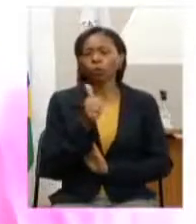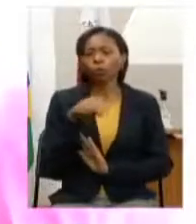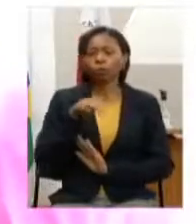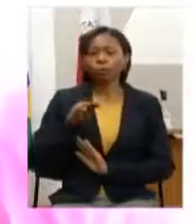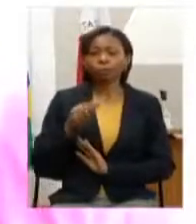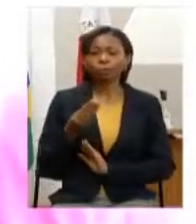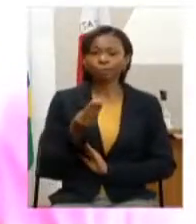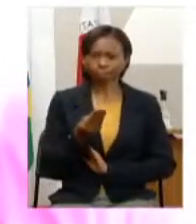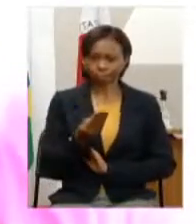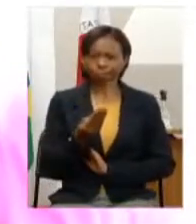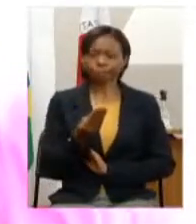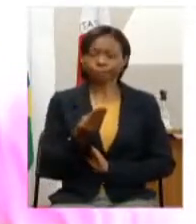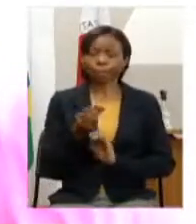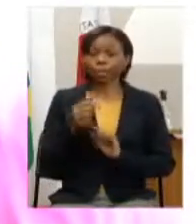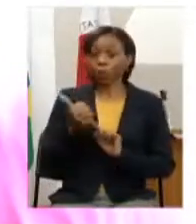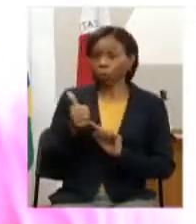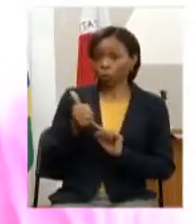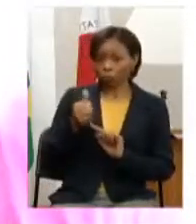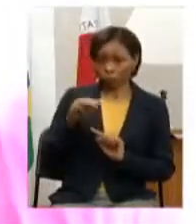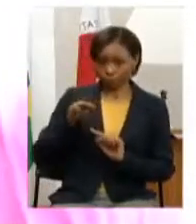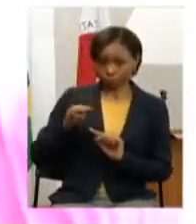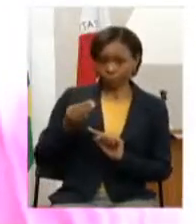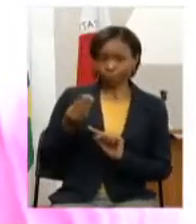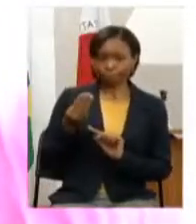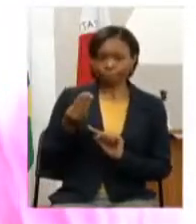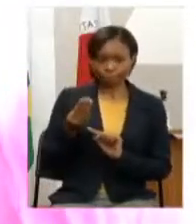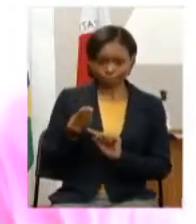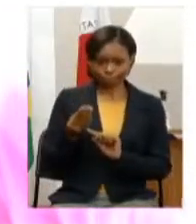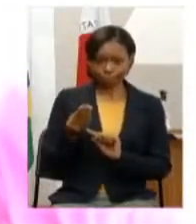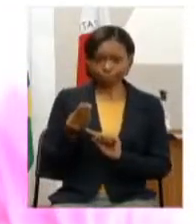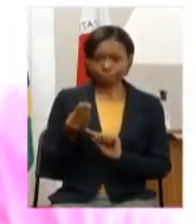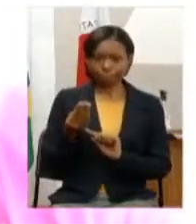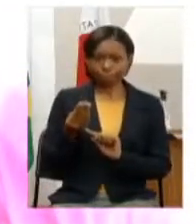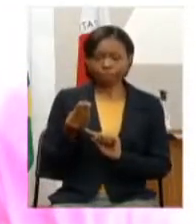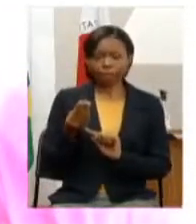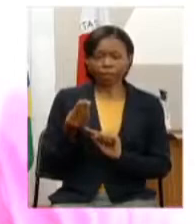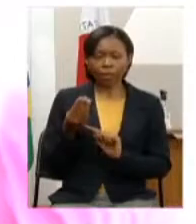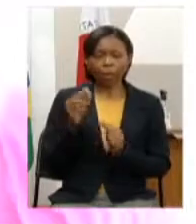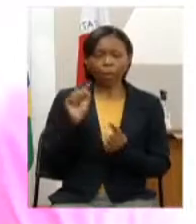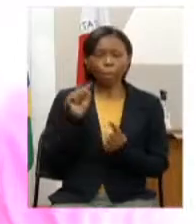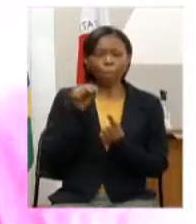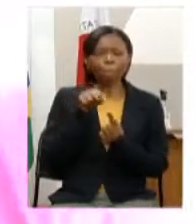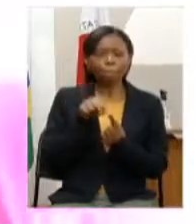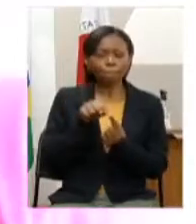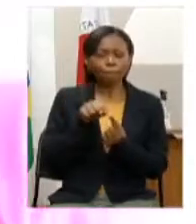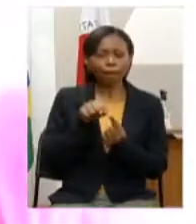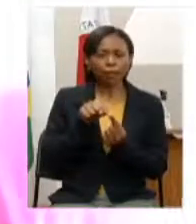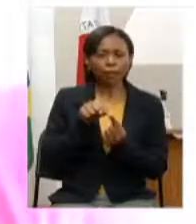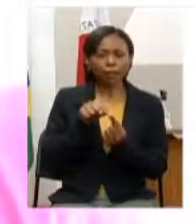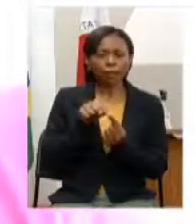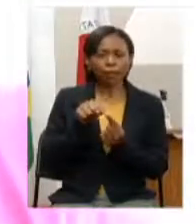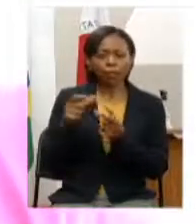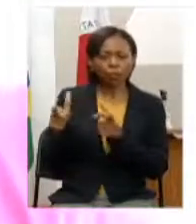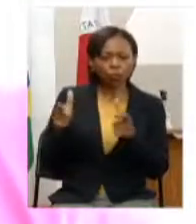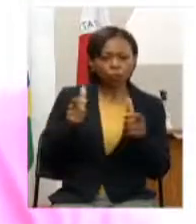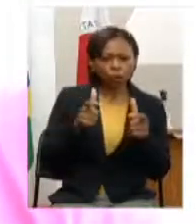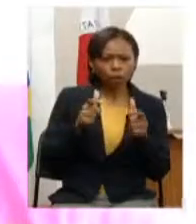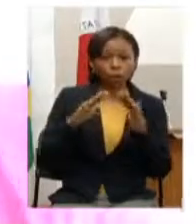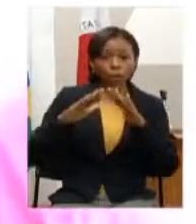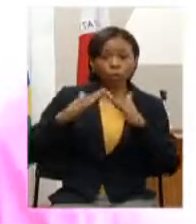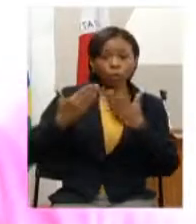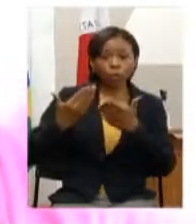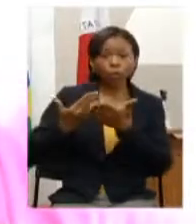desses 11 milhões a meta física é escola atendida